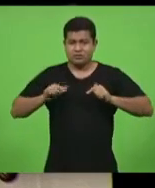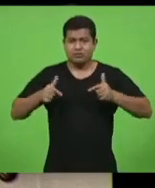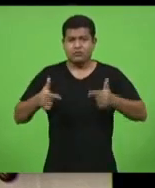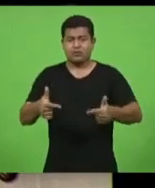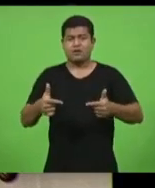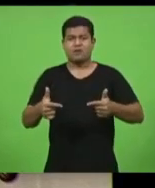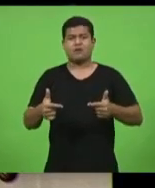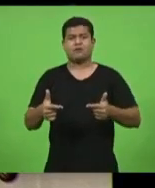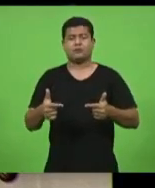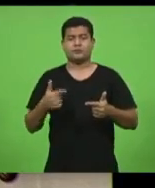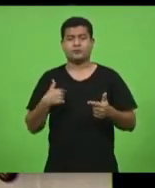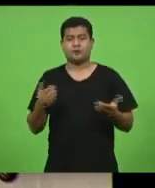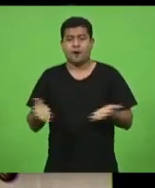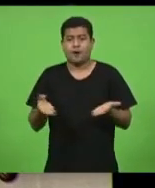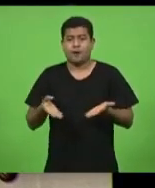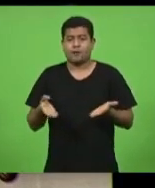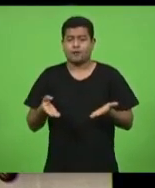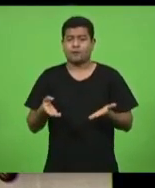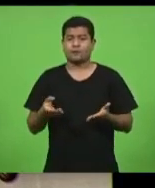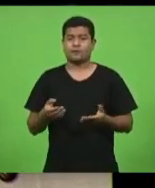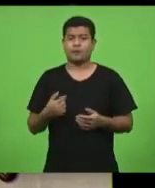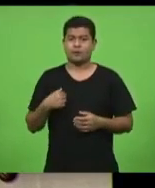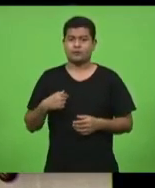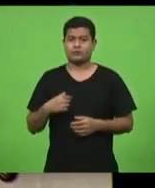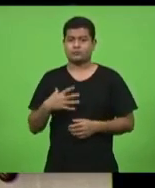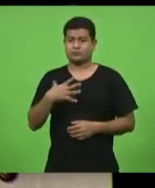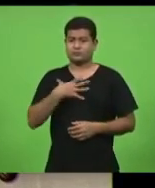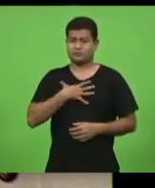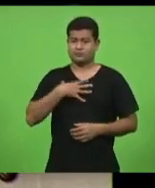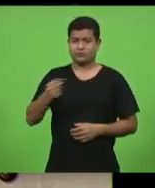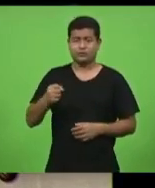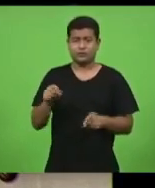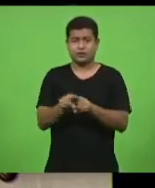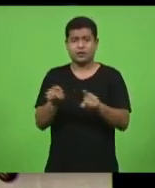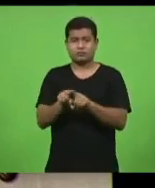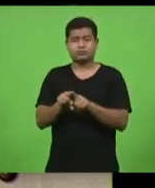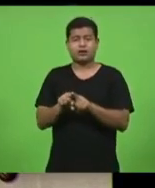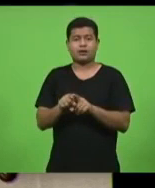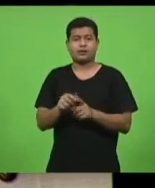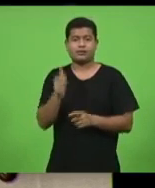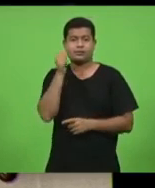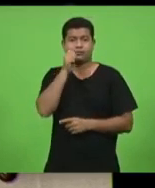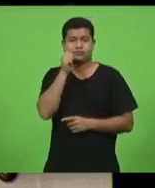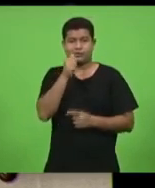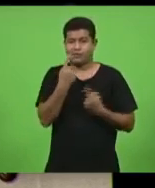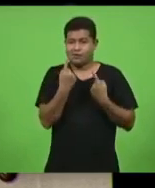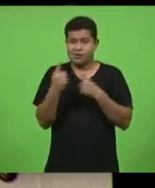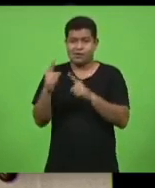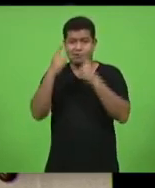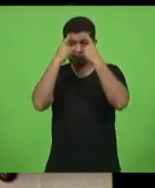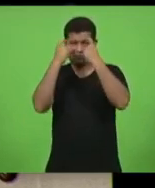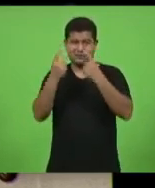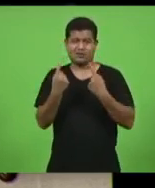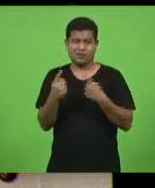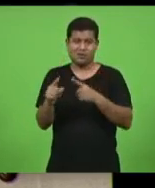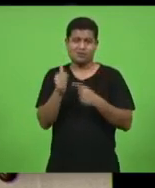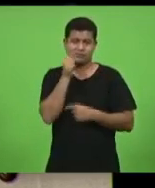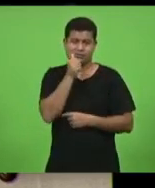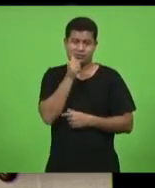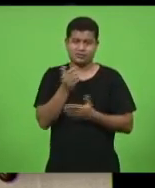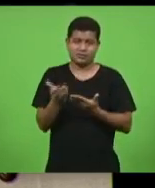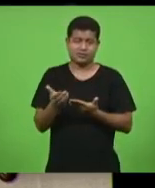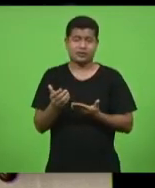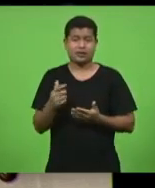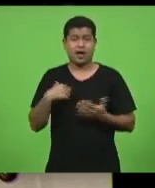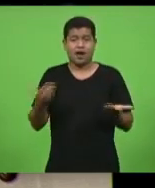grande bandeira do feminicídio, do suicídio. E essa pandemia está tendo os efeitos